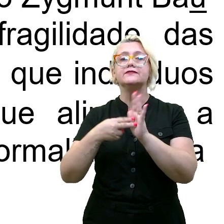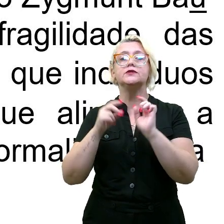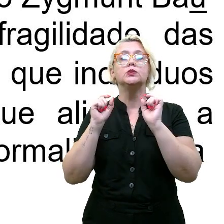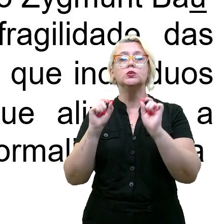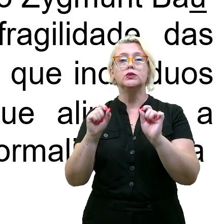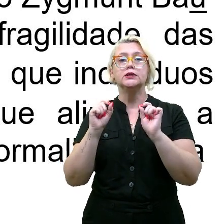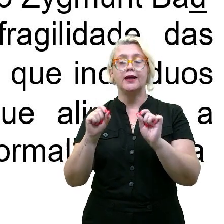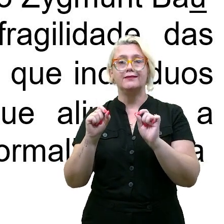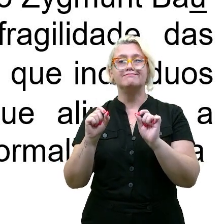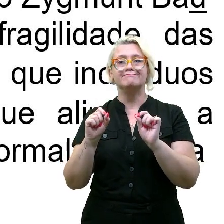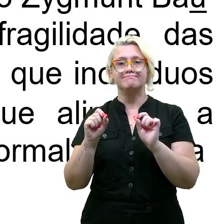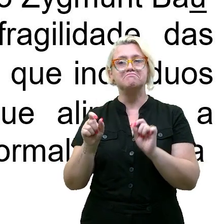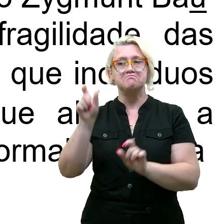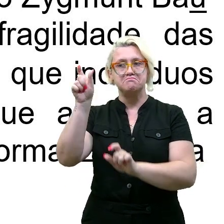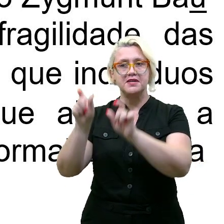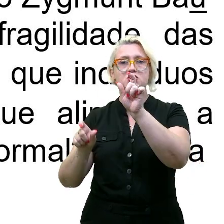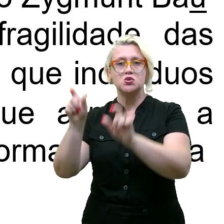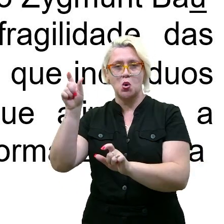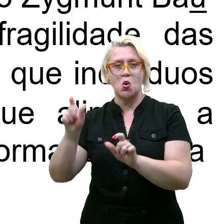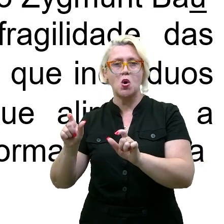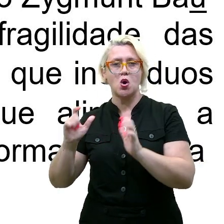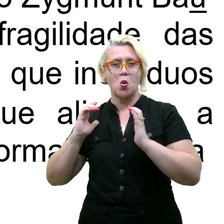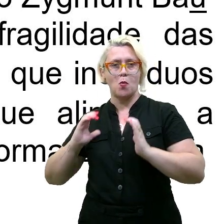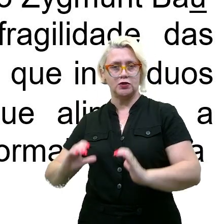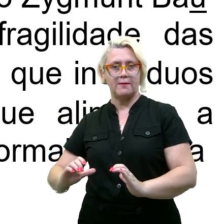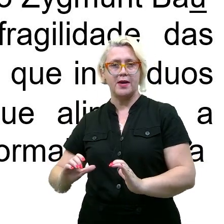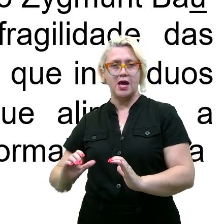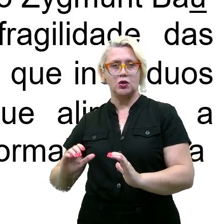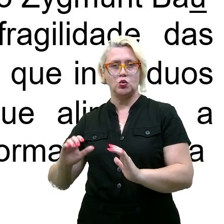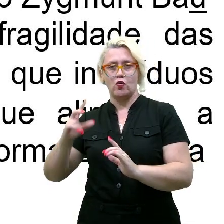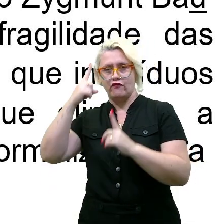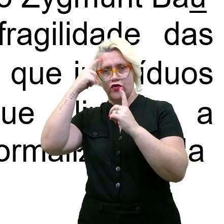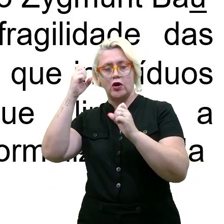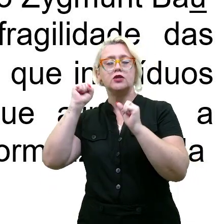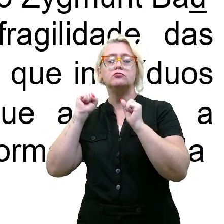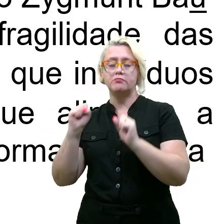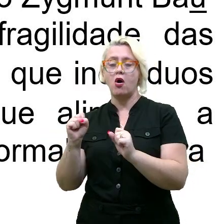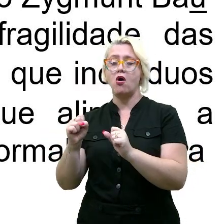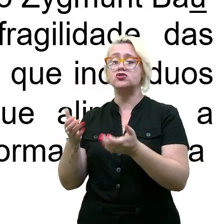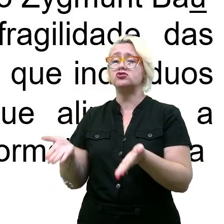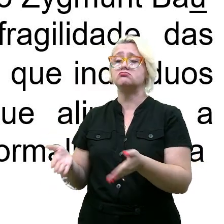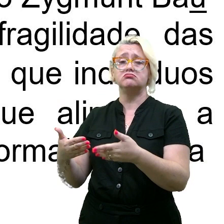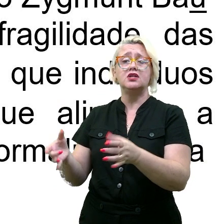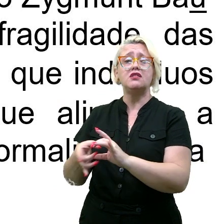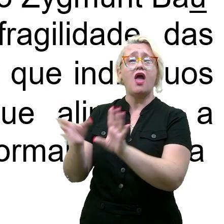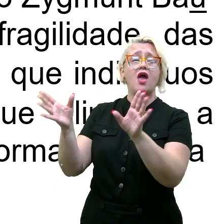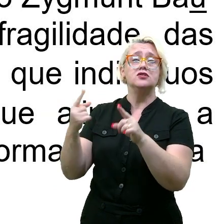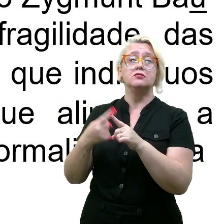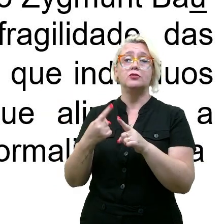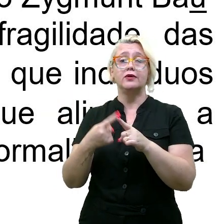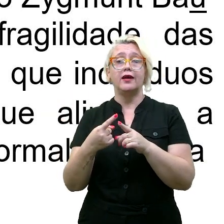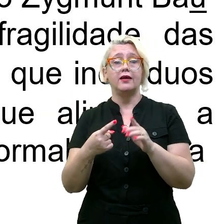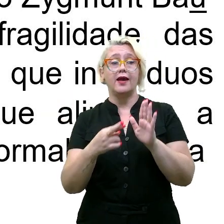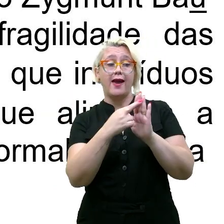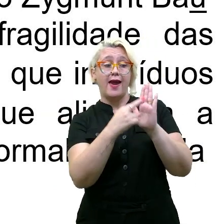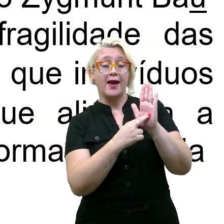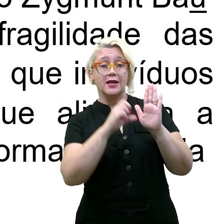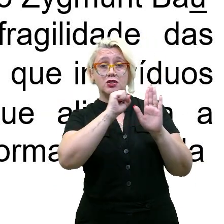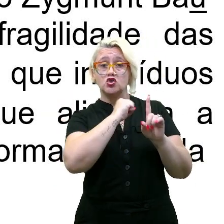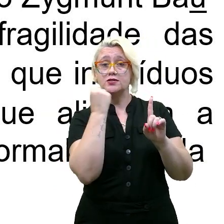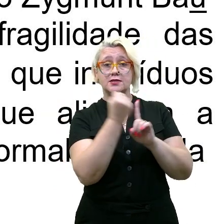é de que tais comportamentos são toleráveis, o que enfraquece o respeito pelas normas sociais